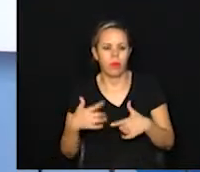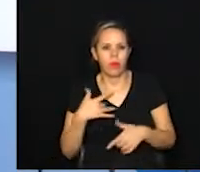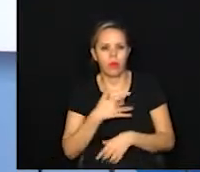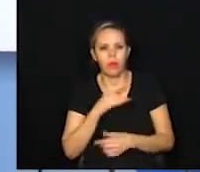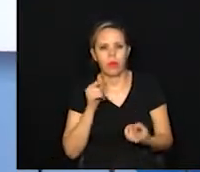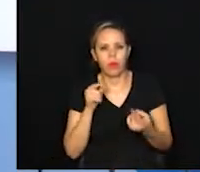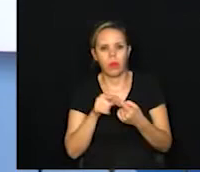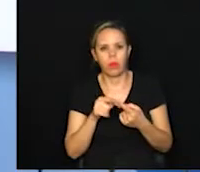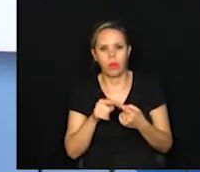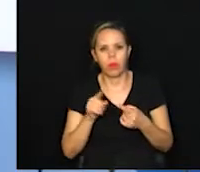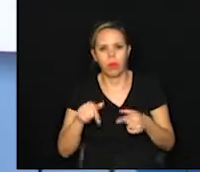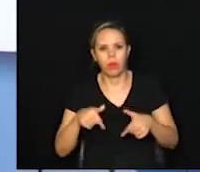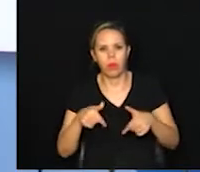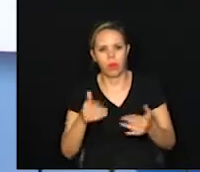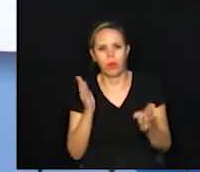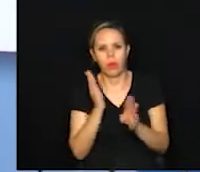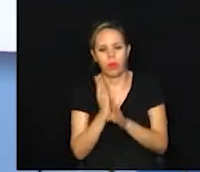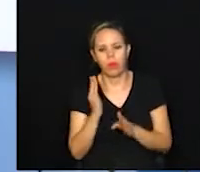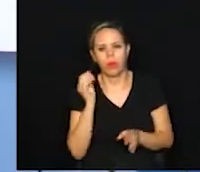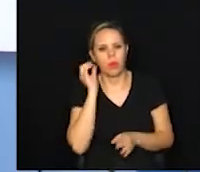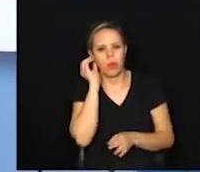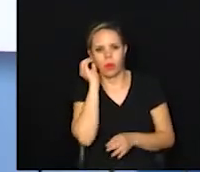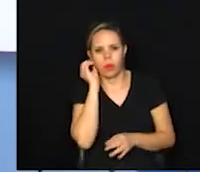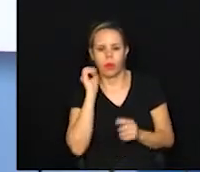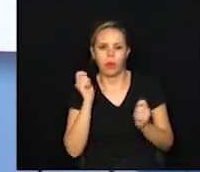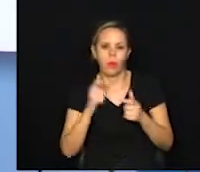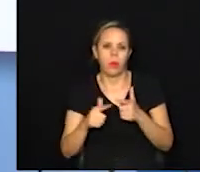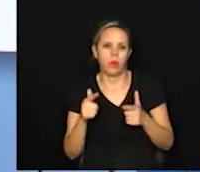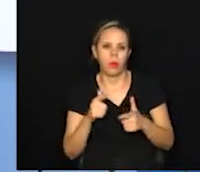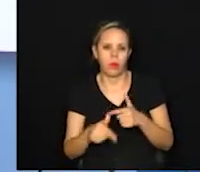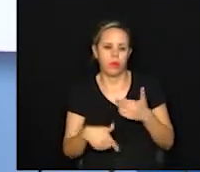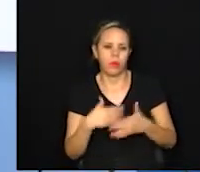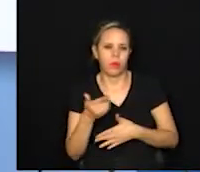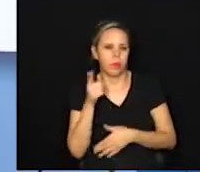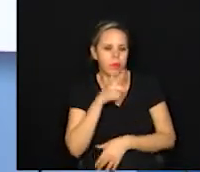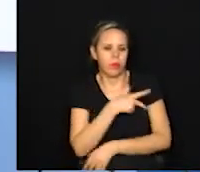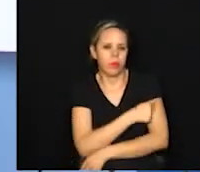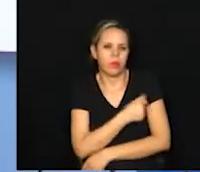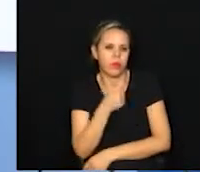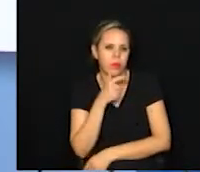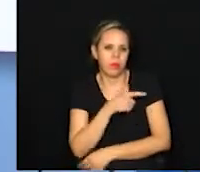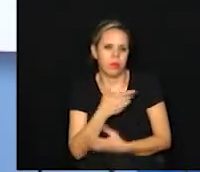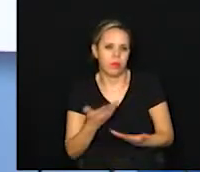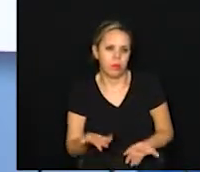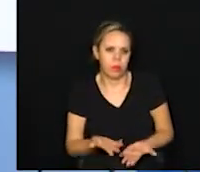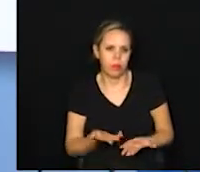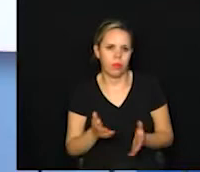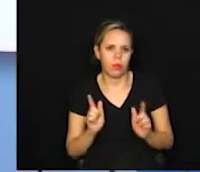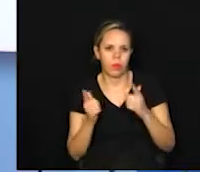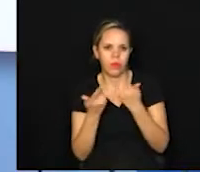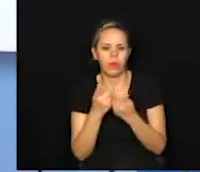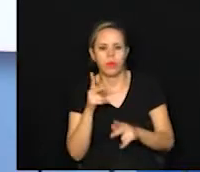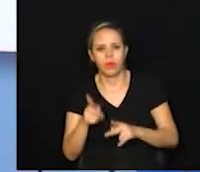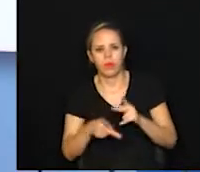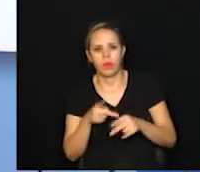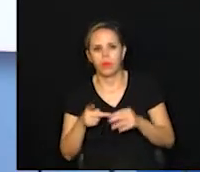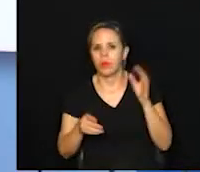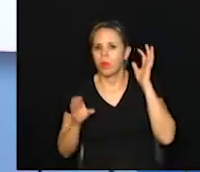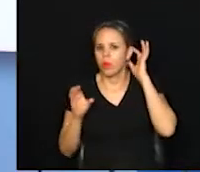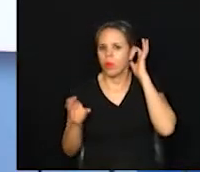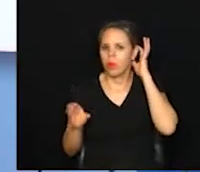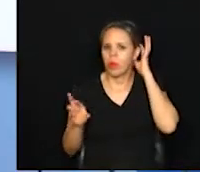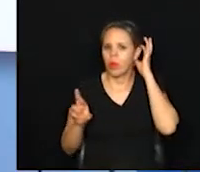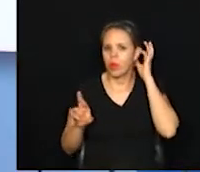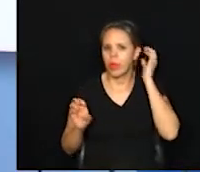objetivo da medida é identificar possíveis fraudes no processo de vacinação desses grupos. O CREMESP